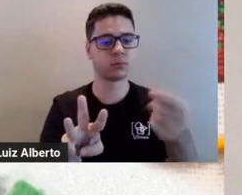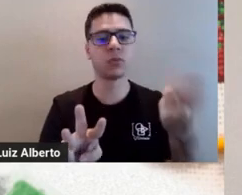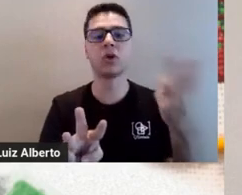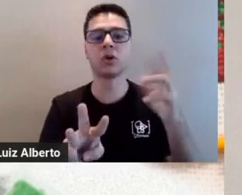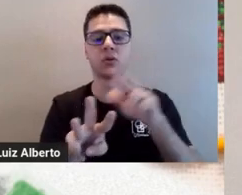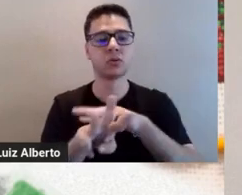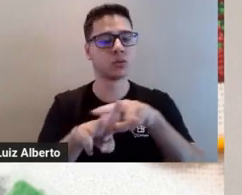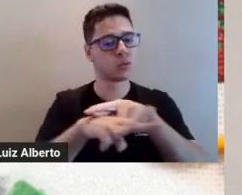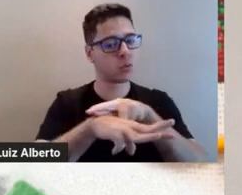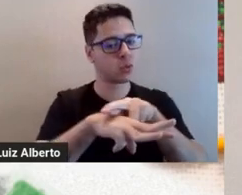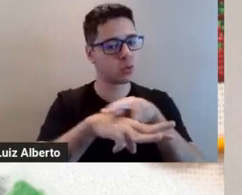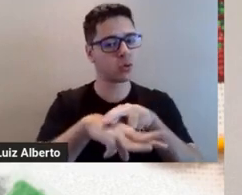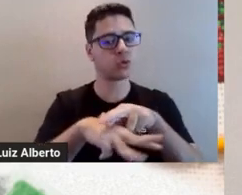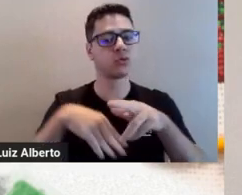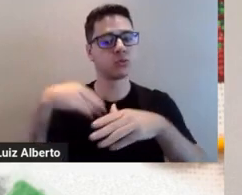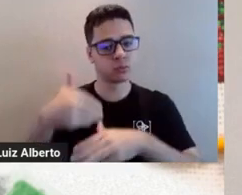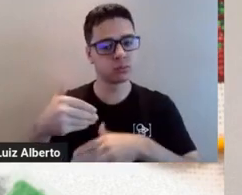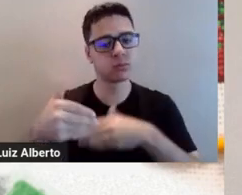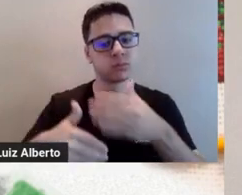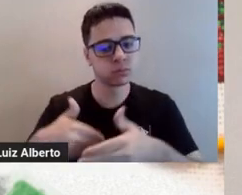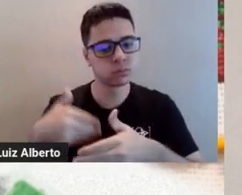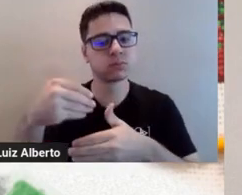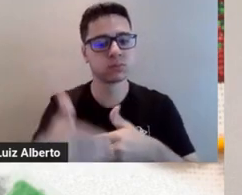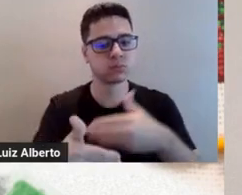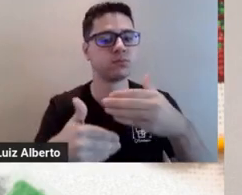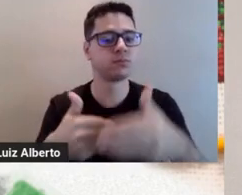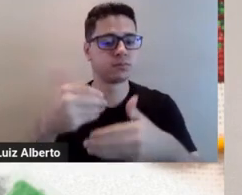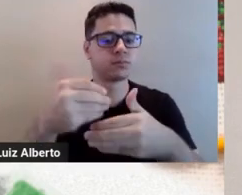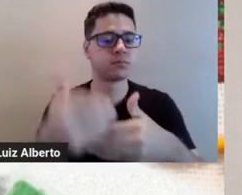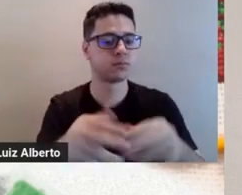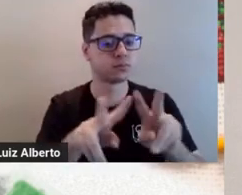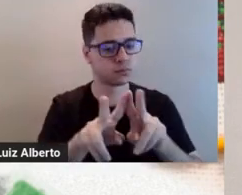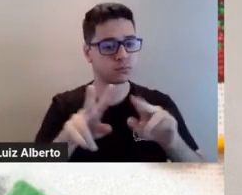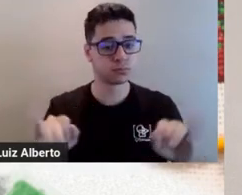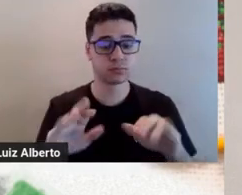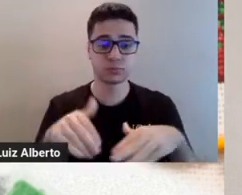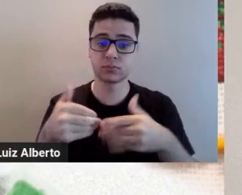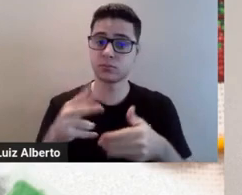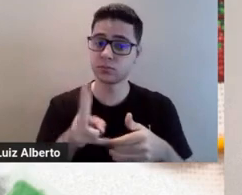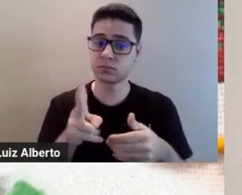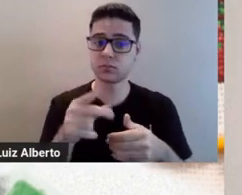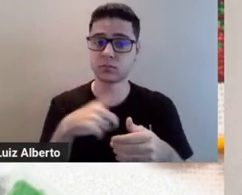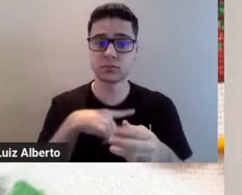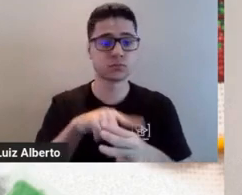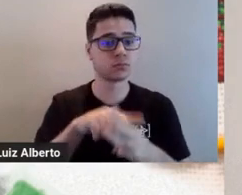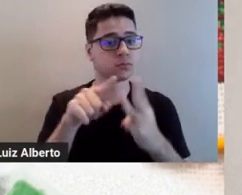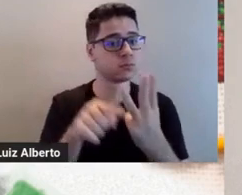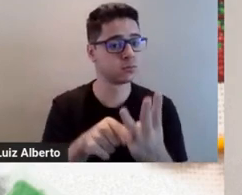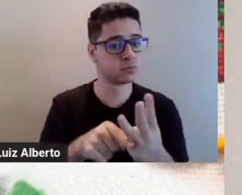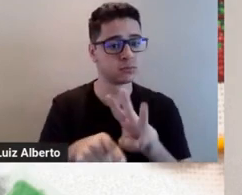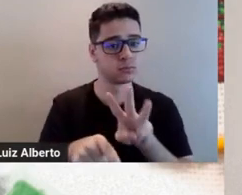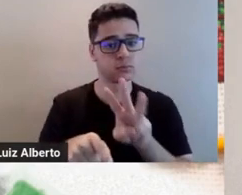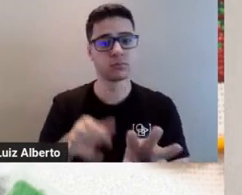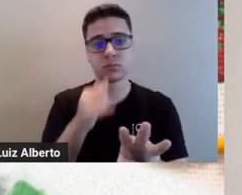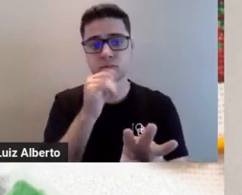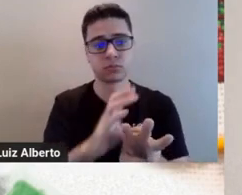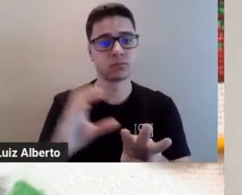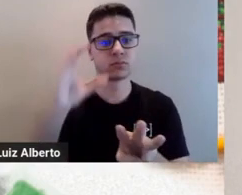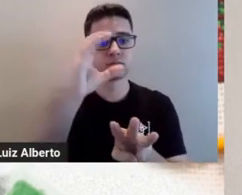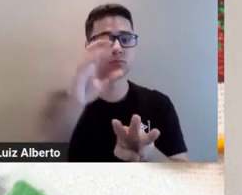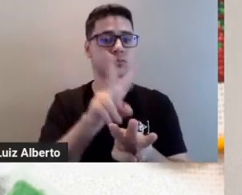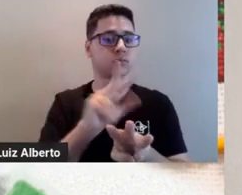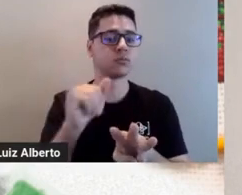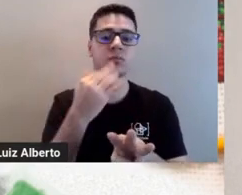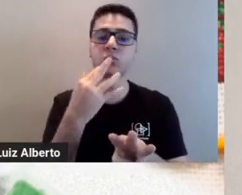baixo. E assim por diante. Então, toda vez que eu colocar três, o dedo que estiver no centro vai ser a